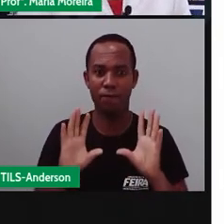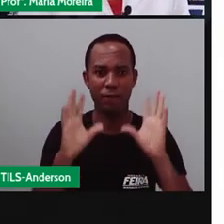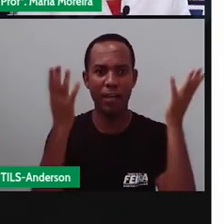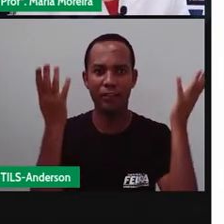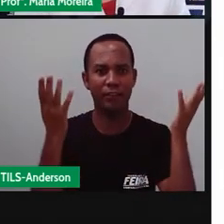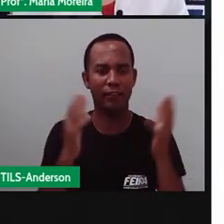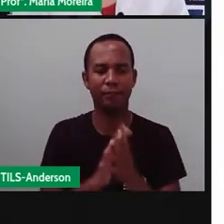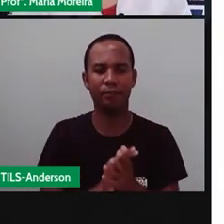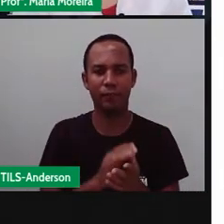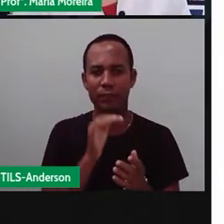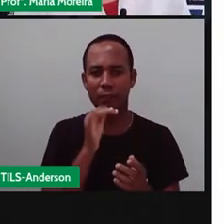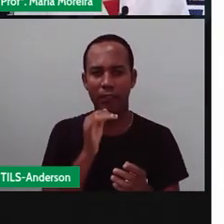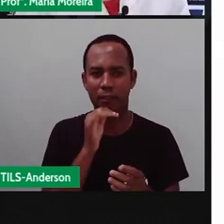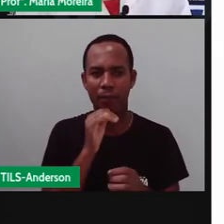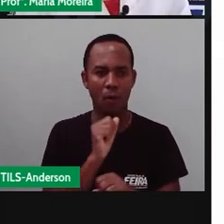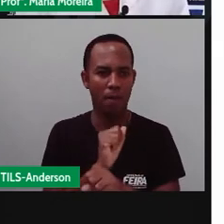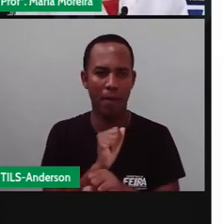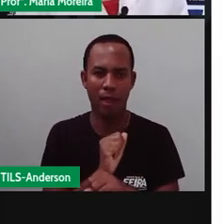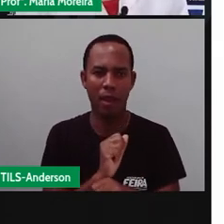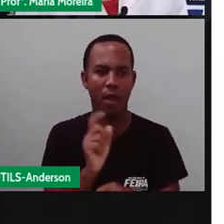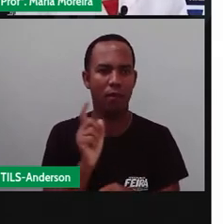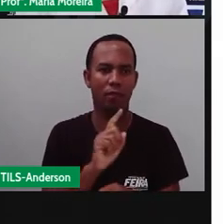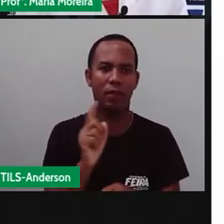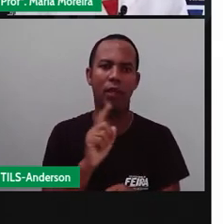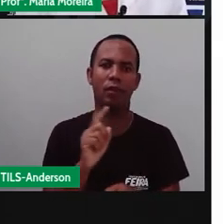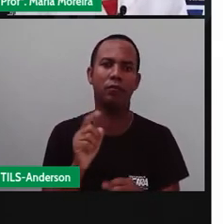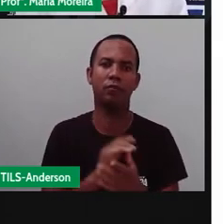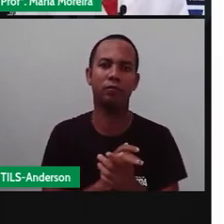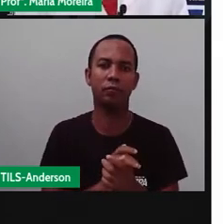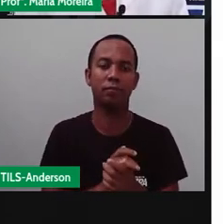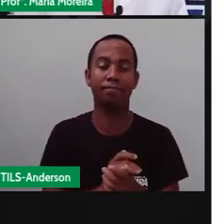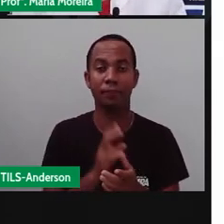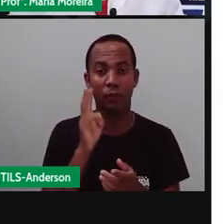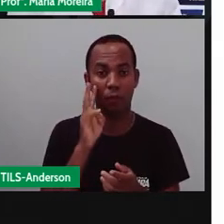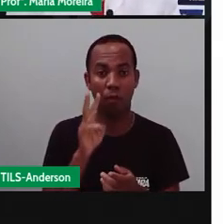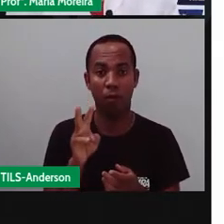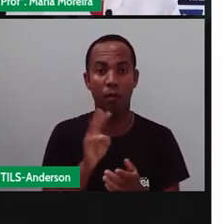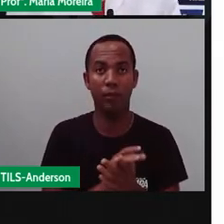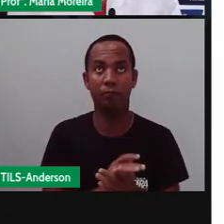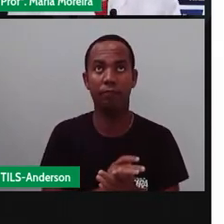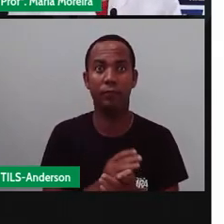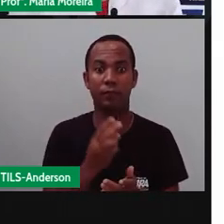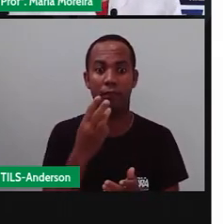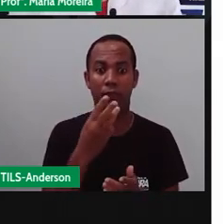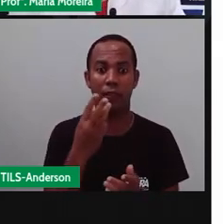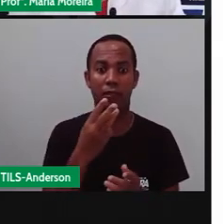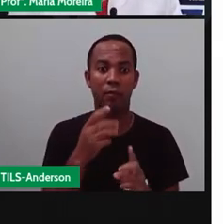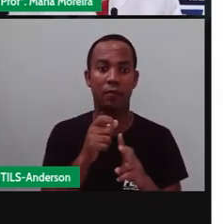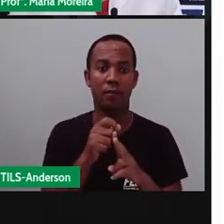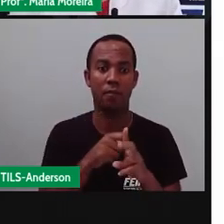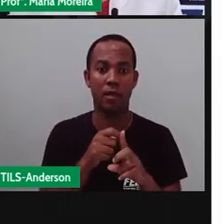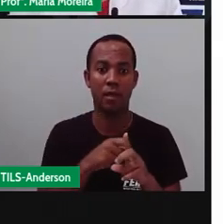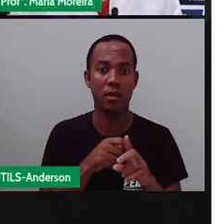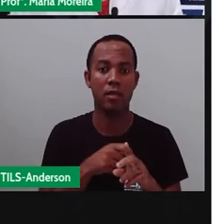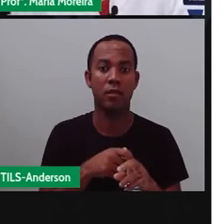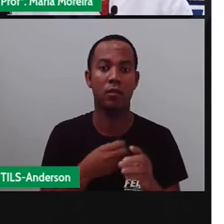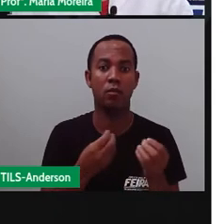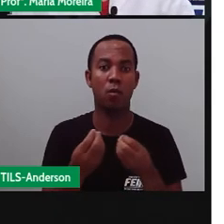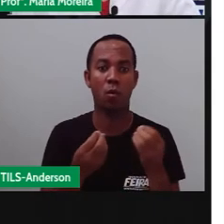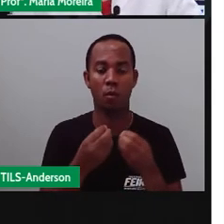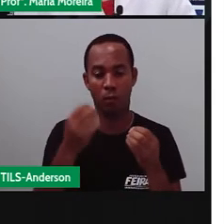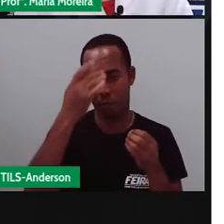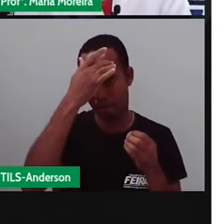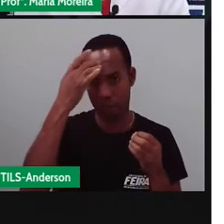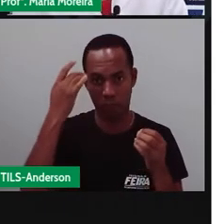ininterrupta, sem parar. O ele está dizendo aí é o seguinte, olha, esses três meses, maio, junho e julho, as pessoas